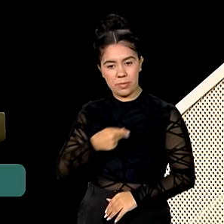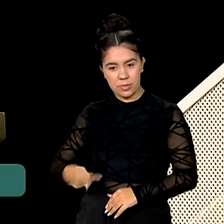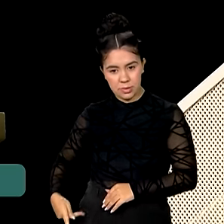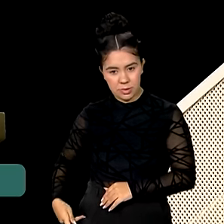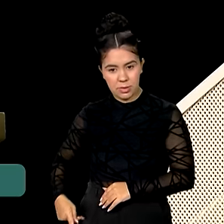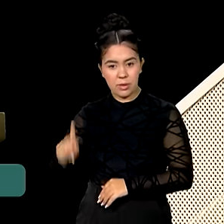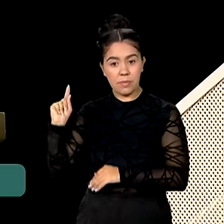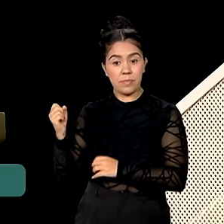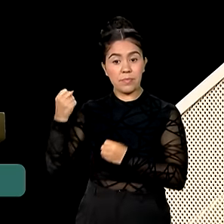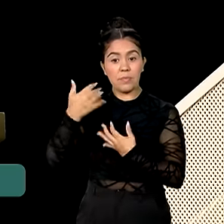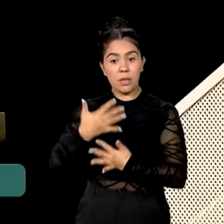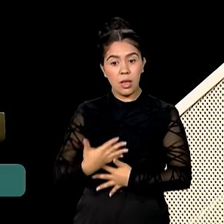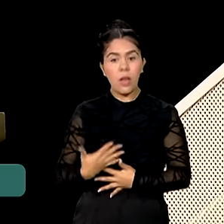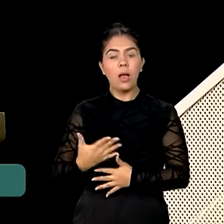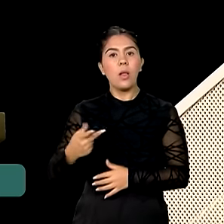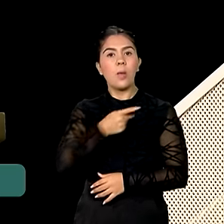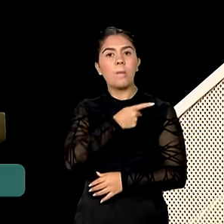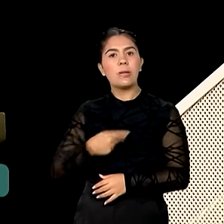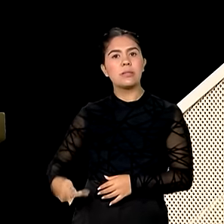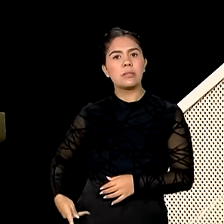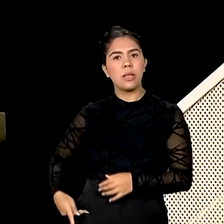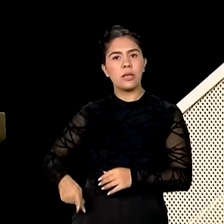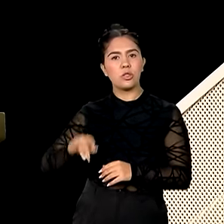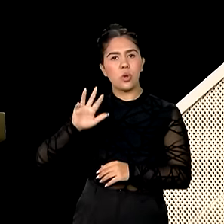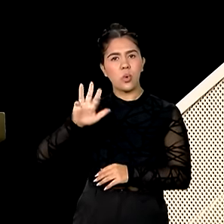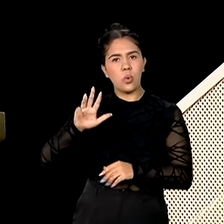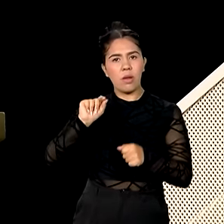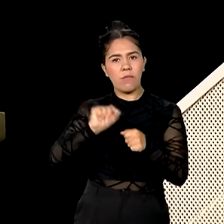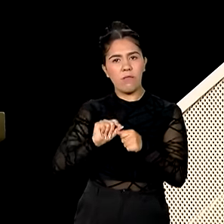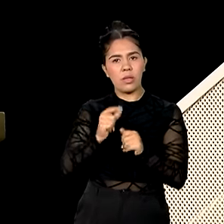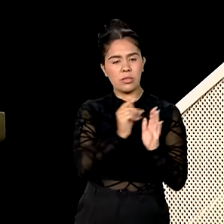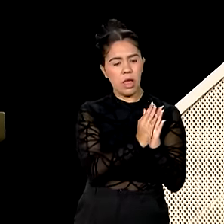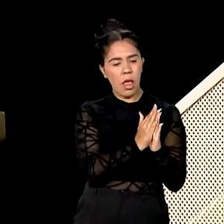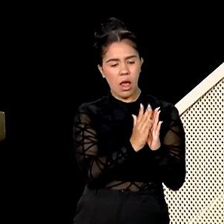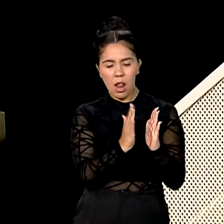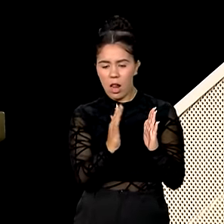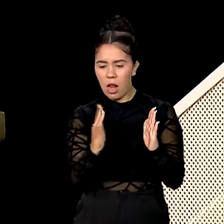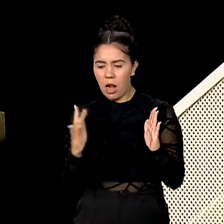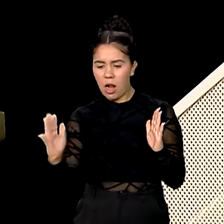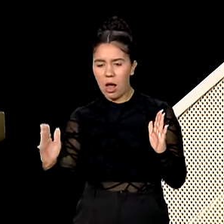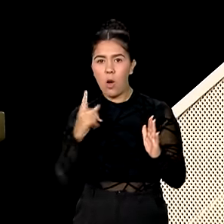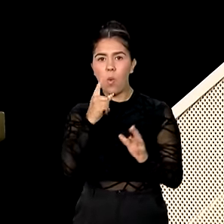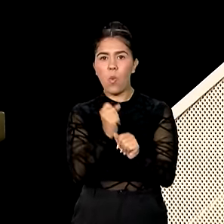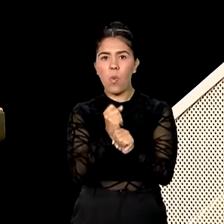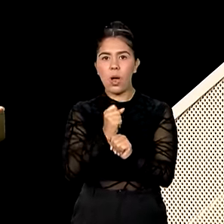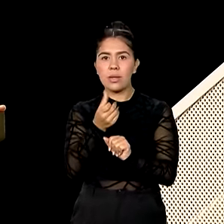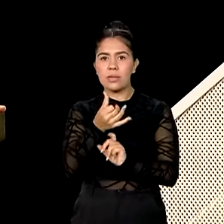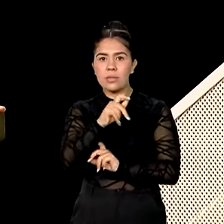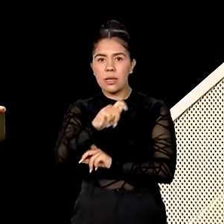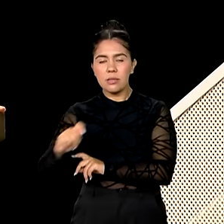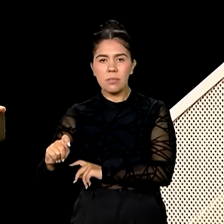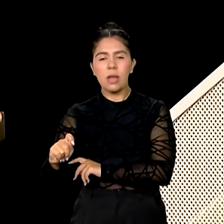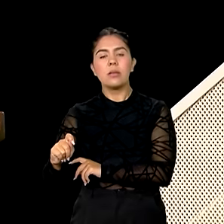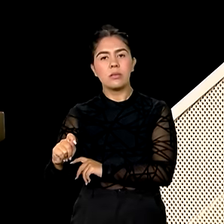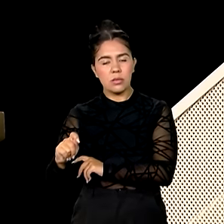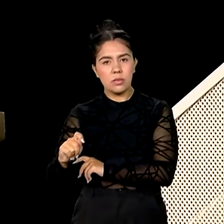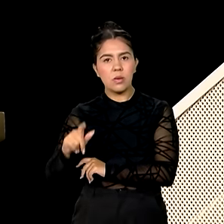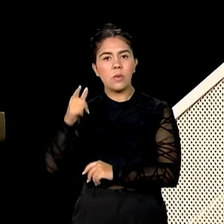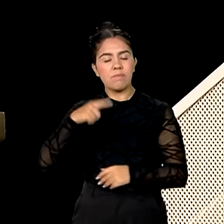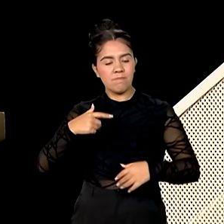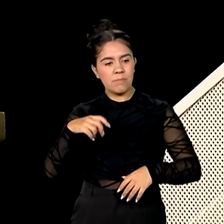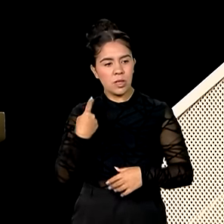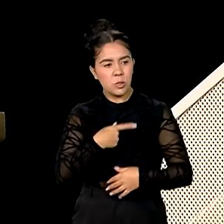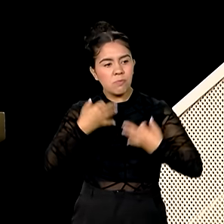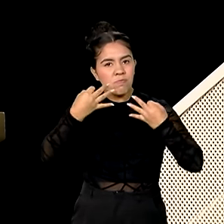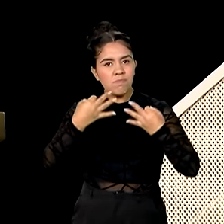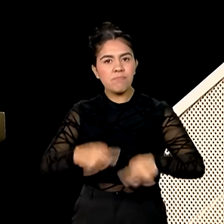O que o presidente Lula fez no ano de seis meses, nós fizemos um encontro. E qual foi a nossa constatação?